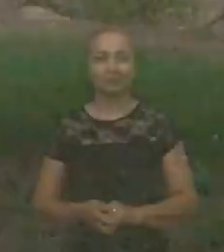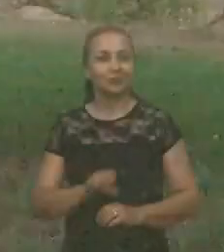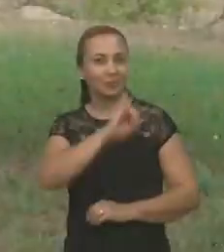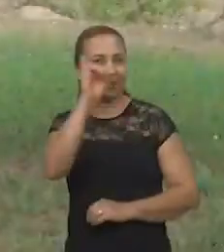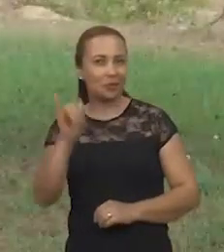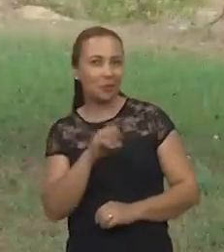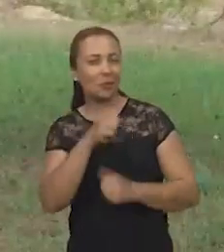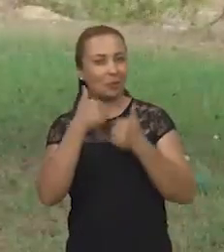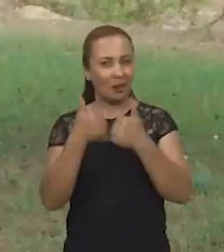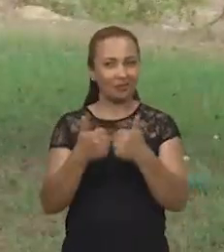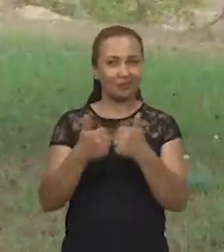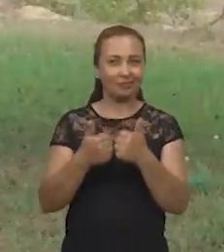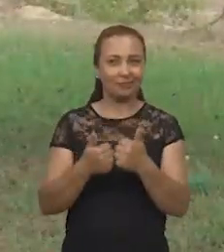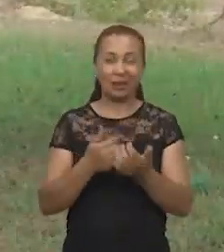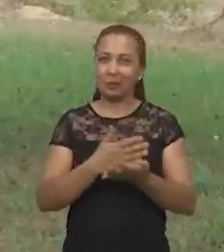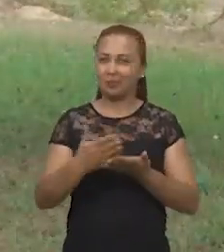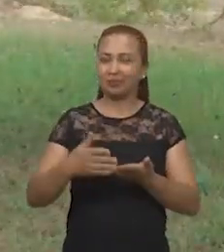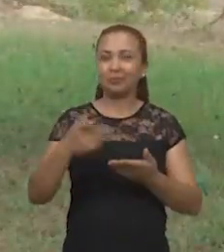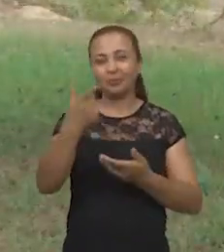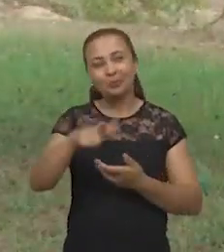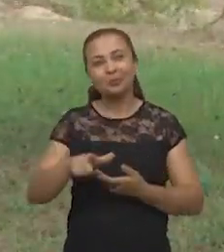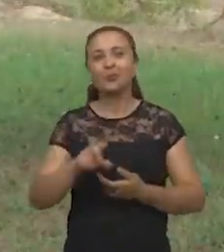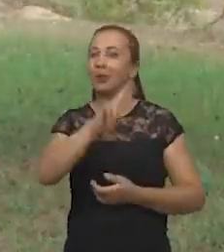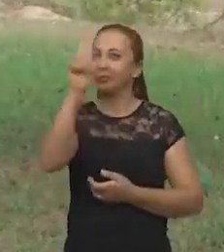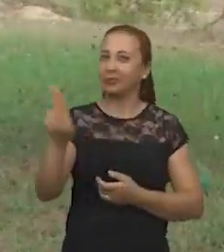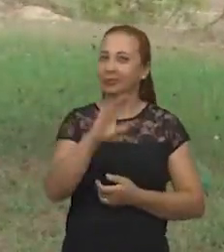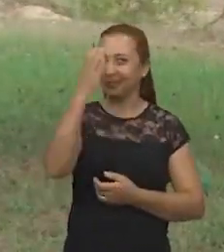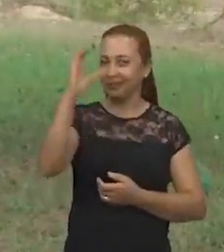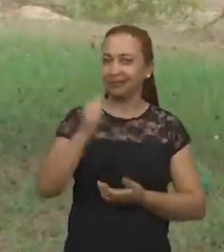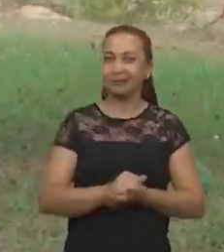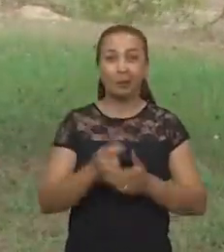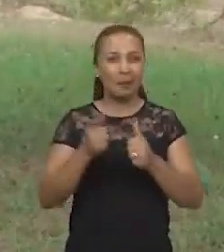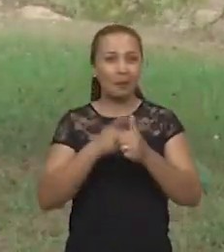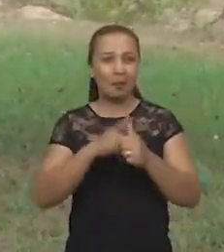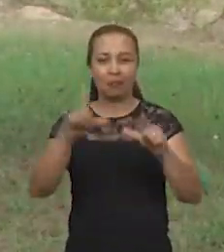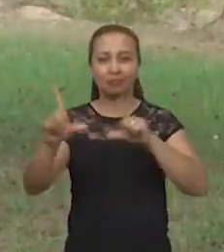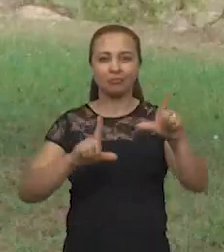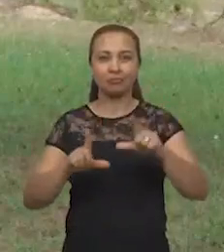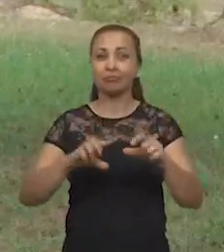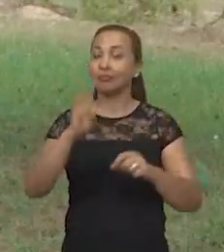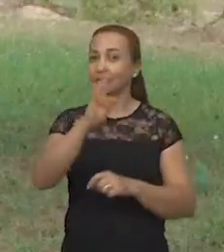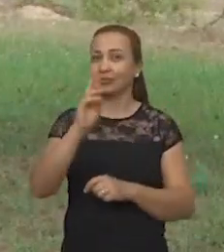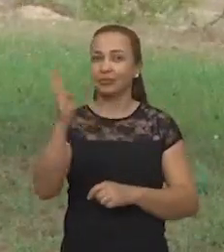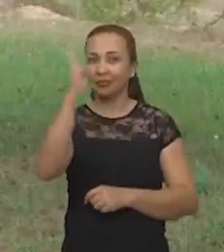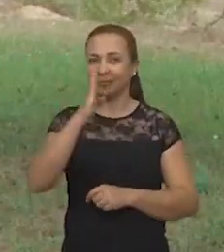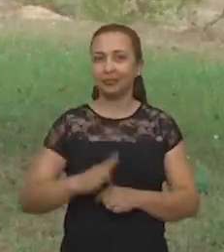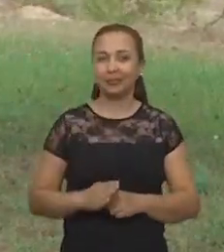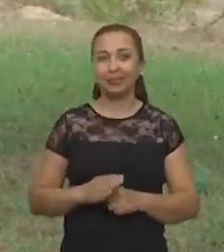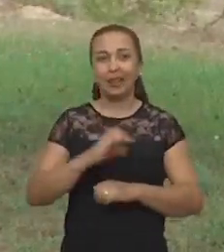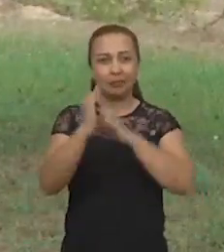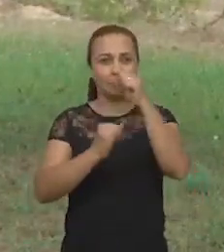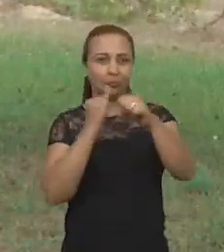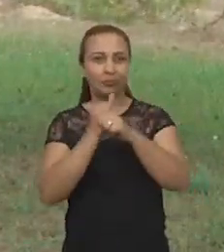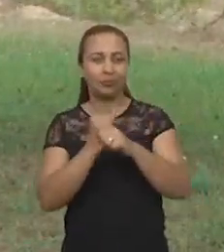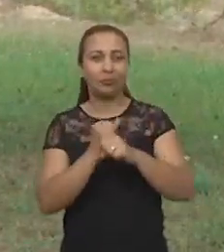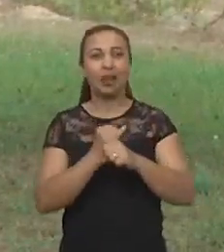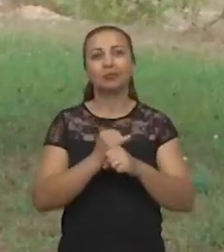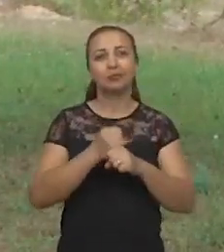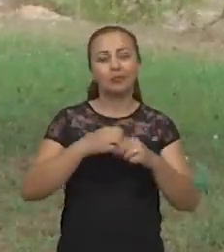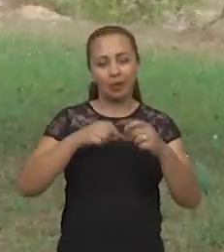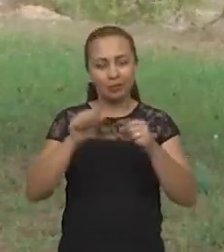Olá, tudo bem? Está no ar mais um Univerciência, o primeiro programa brasileiro de TV aberta e internet